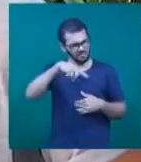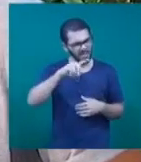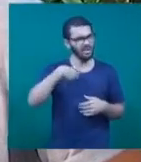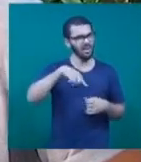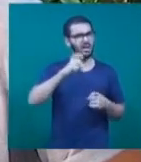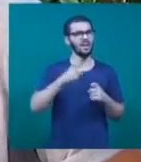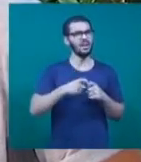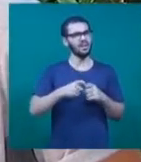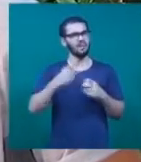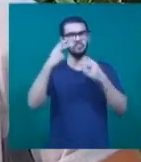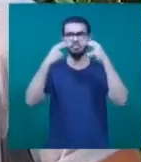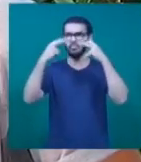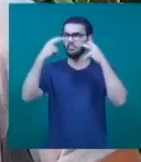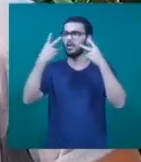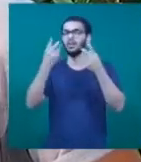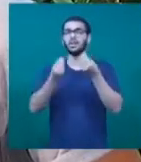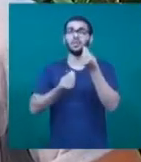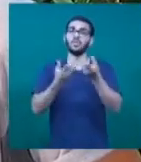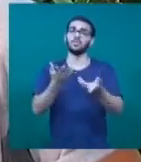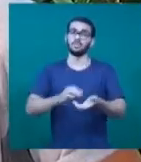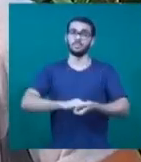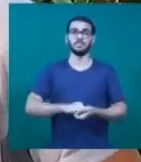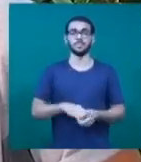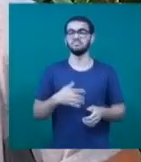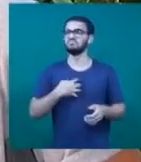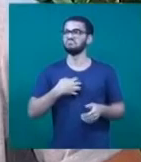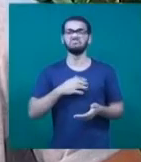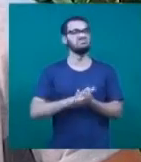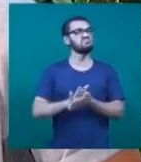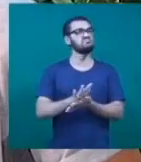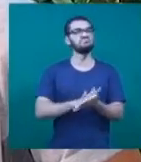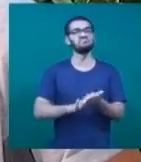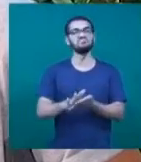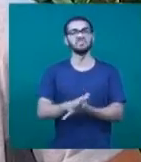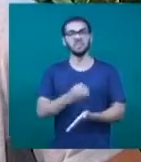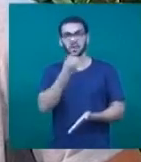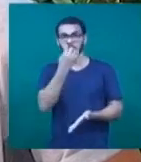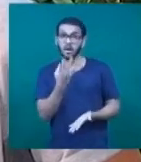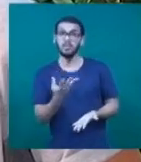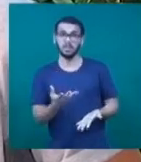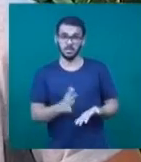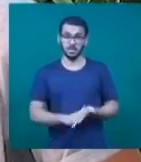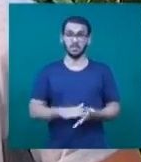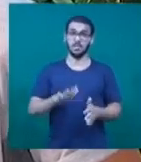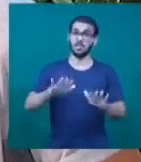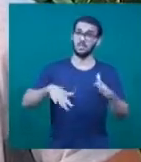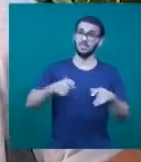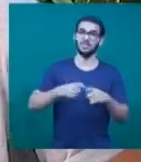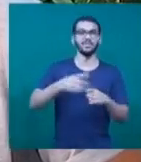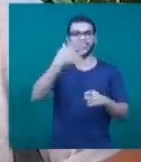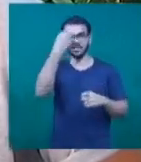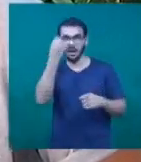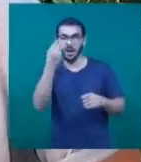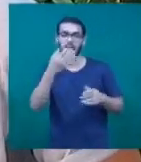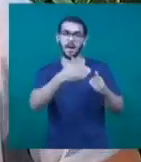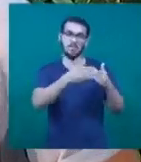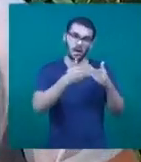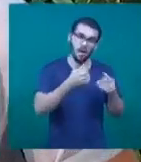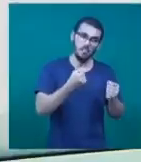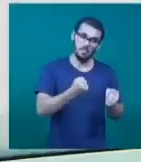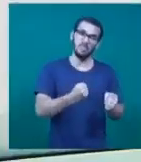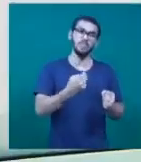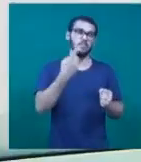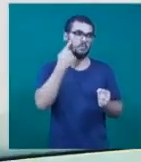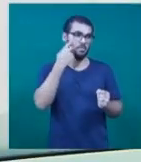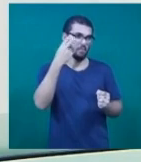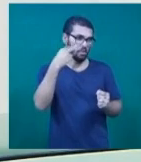não sentia nada, sabe? Então é sempre bom. Às vezes o médico esquece, então eu falo assim, ah, dá uma conferida na minha pressão.